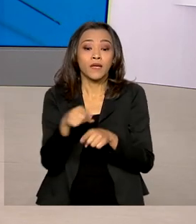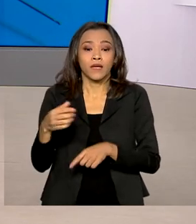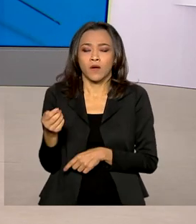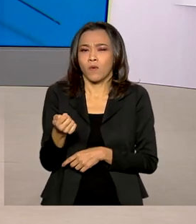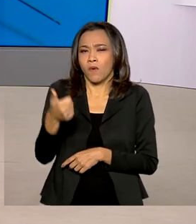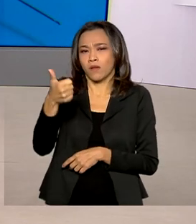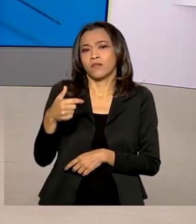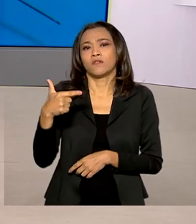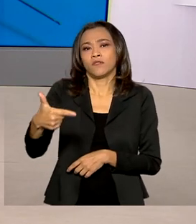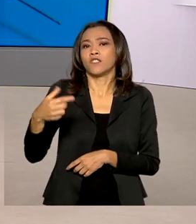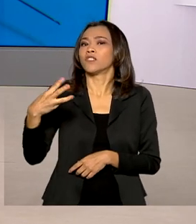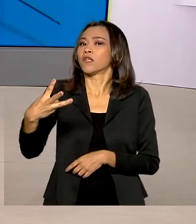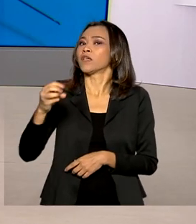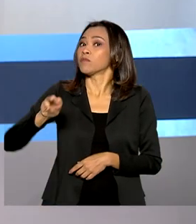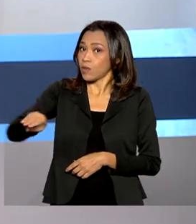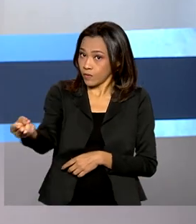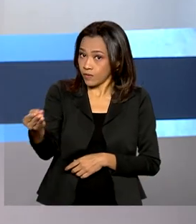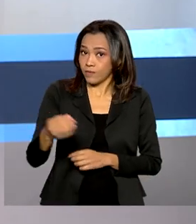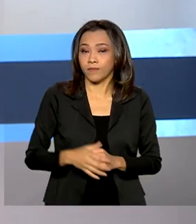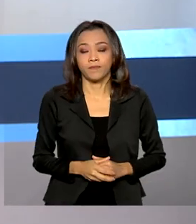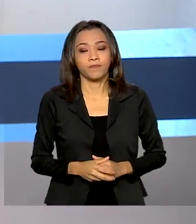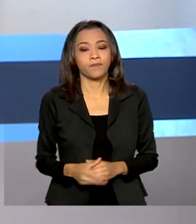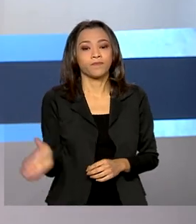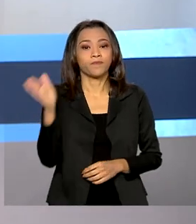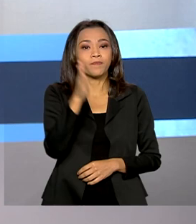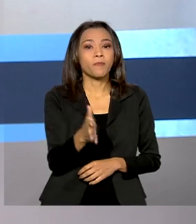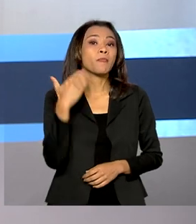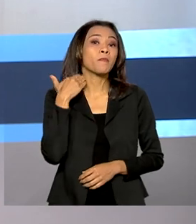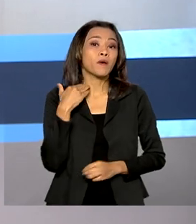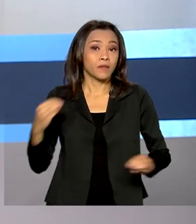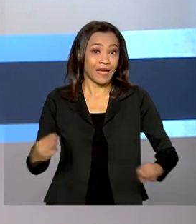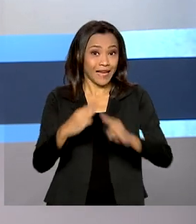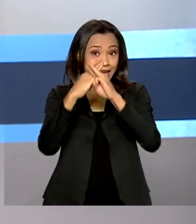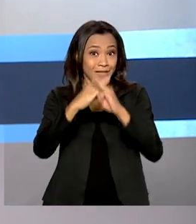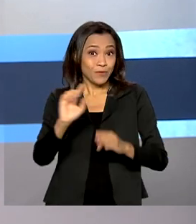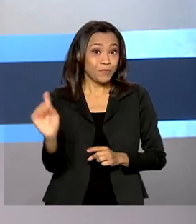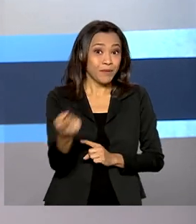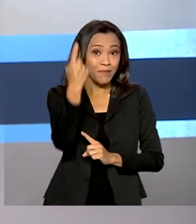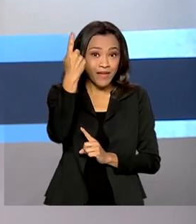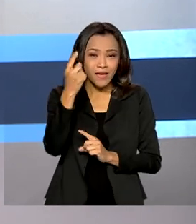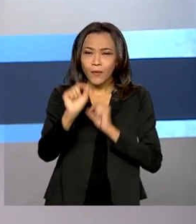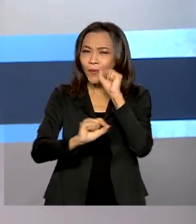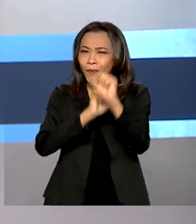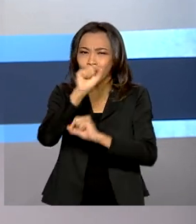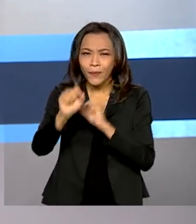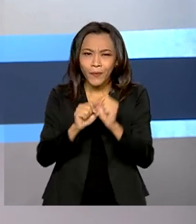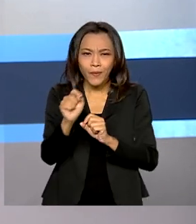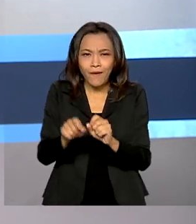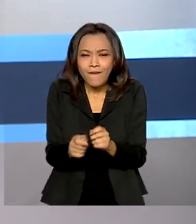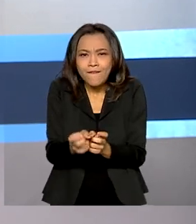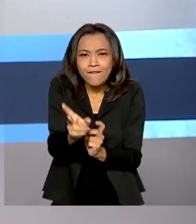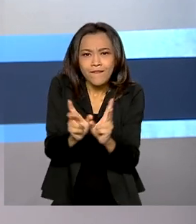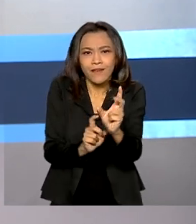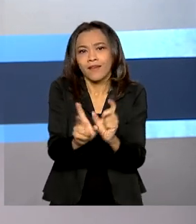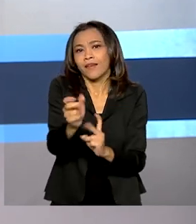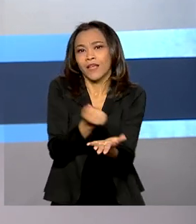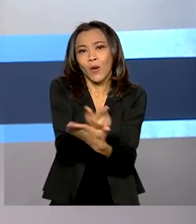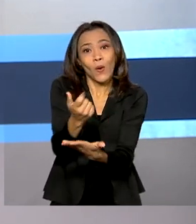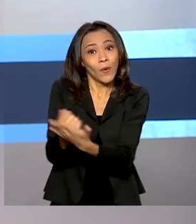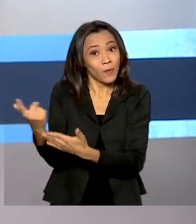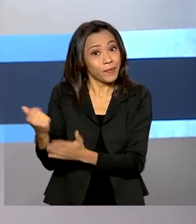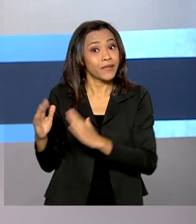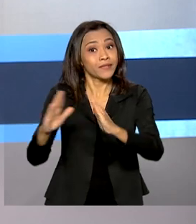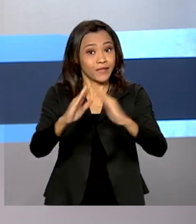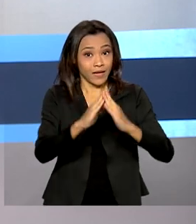23 milhões. A Caixa vai fazer o primeiro feirão da Casa Própria Digital entre 25 de junho e